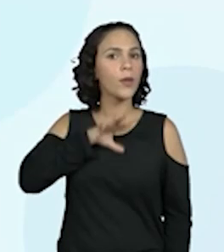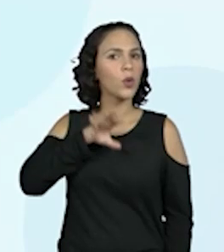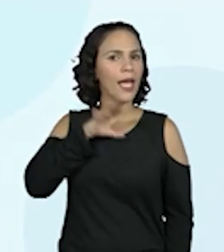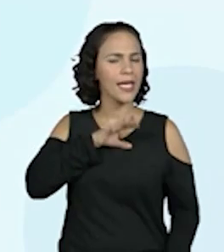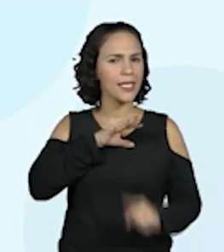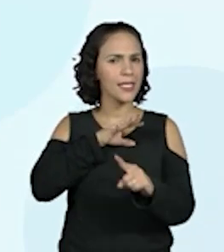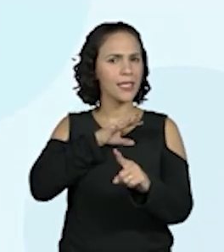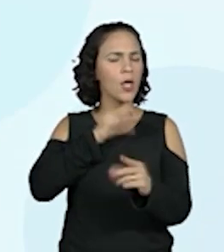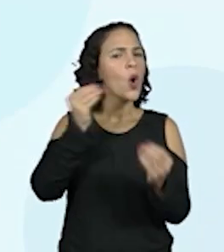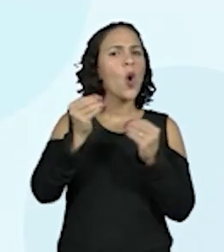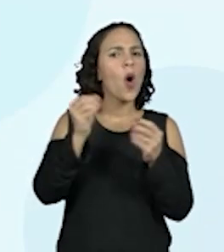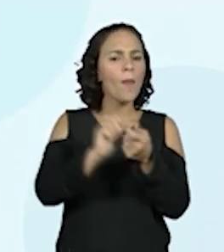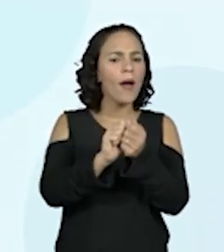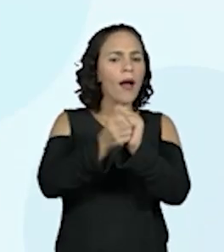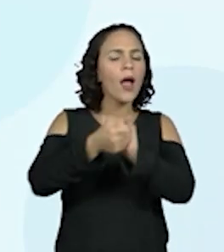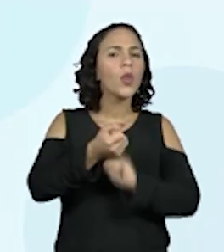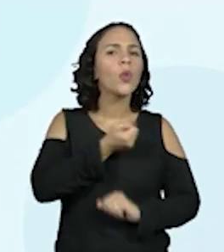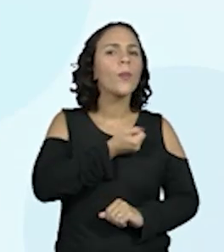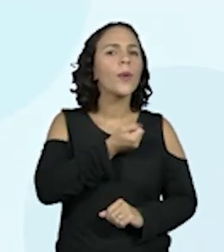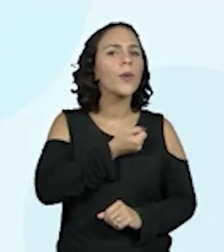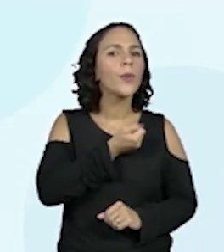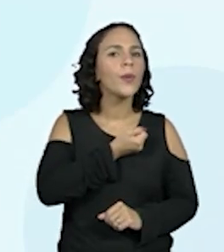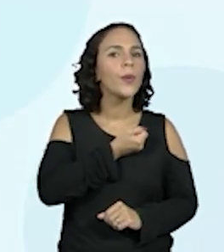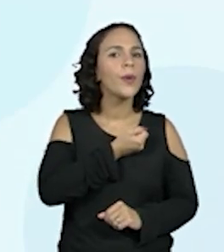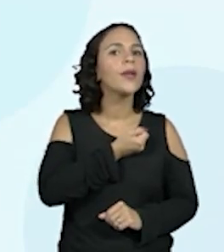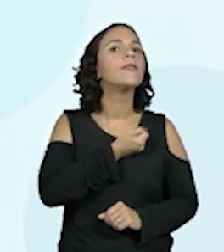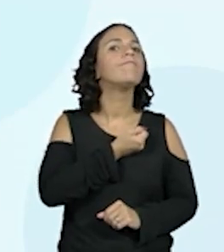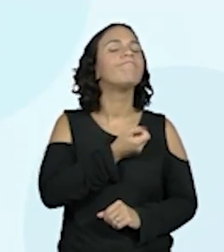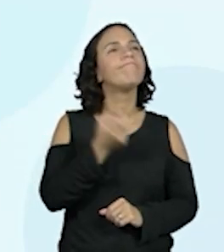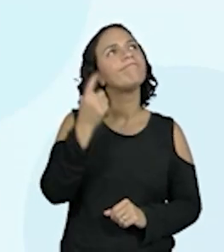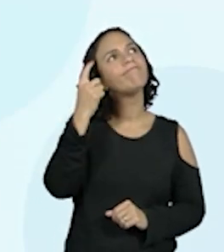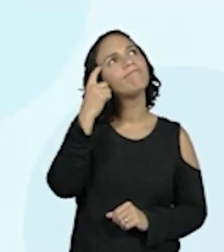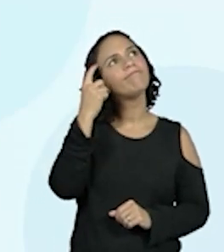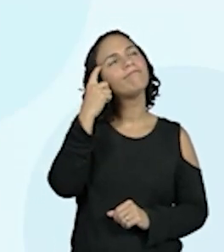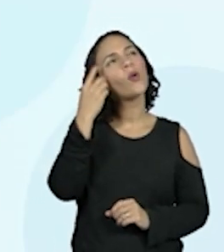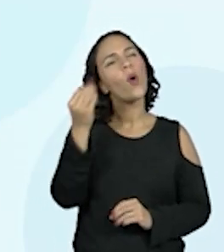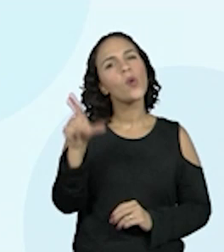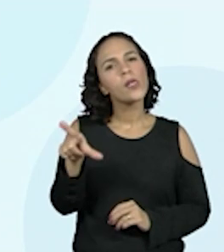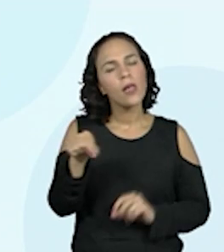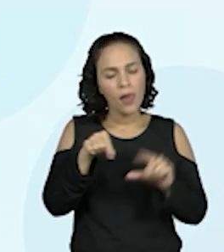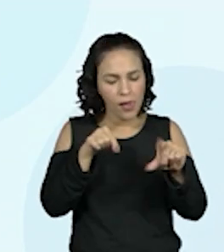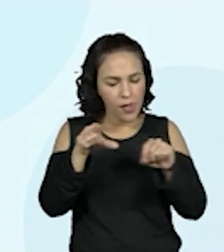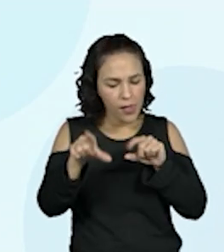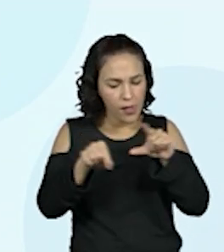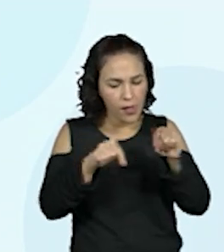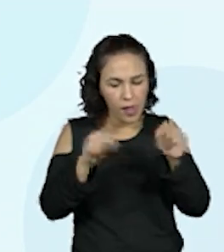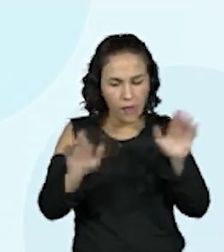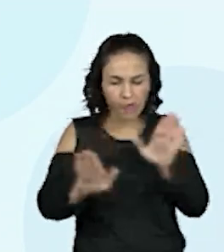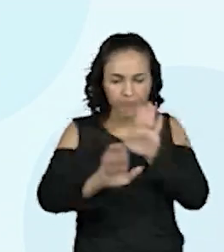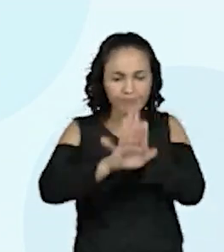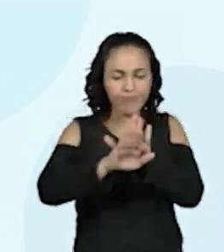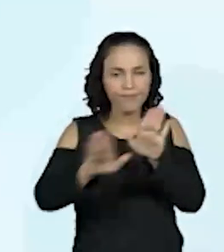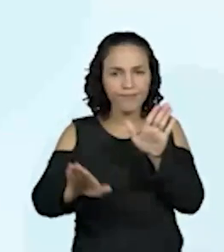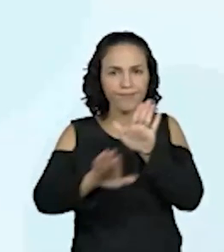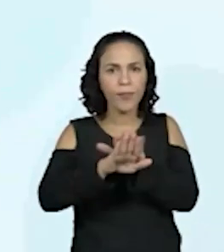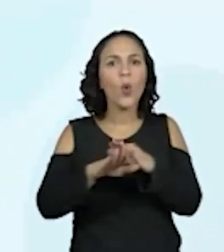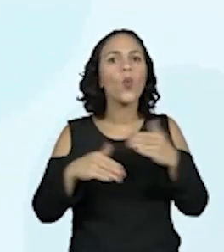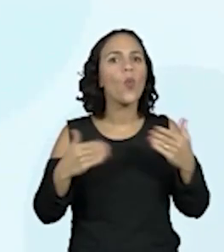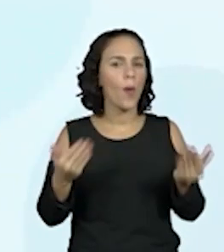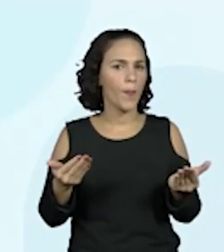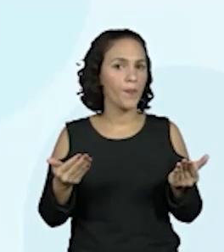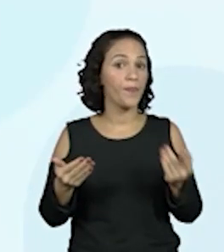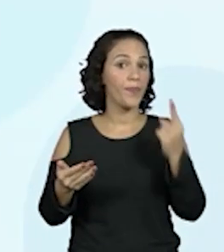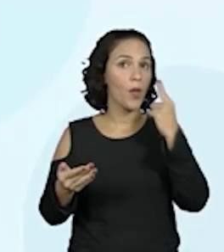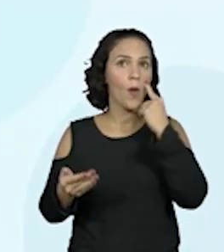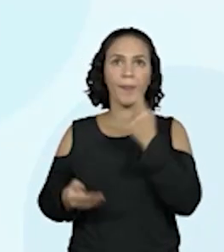E depois, a gente já está usando as fichinhas e depois pensando na soma, não é? Isso mesmo. Este número, então,